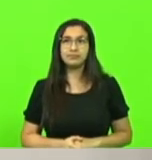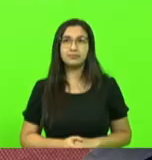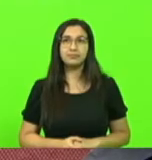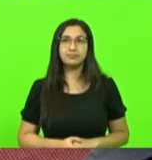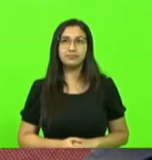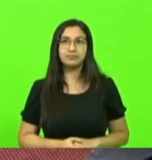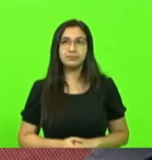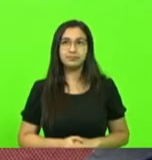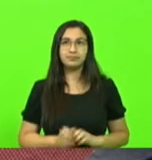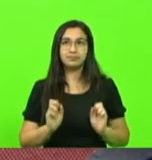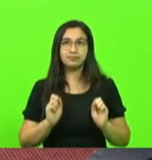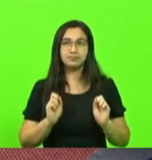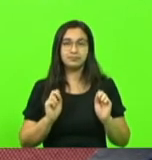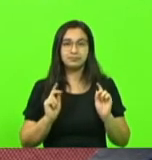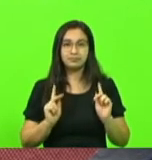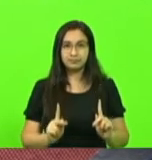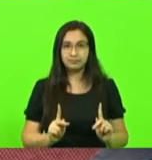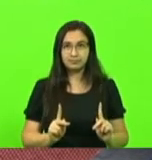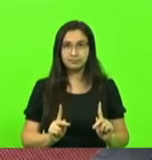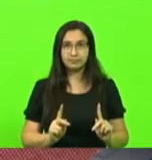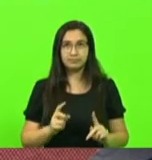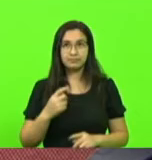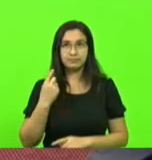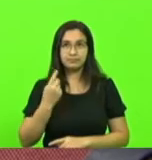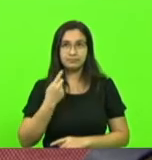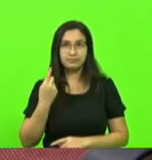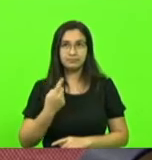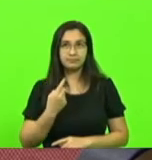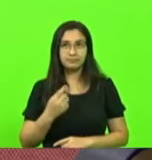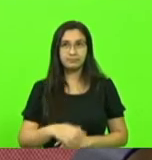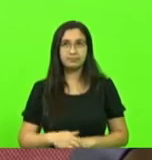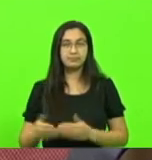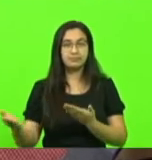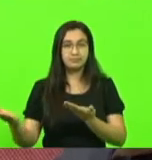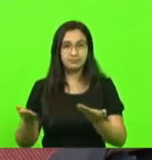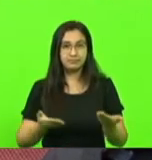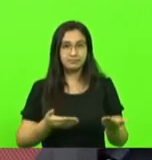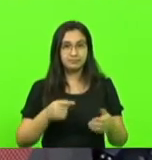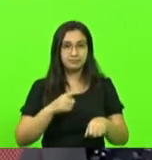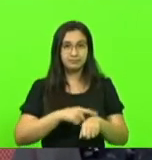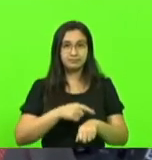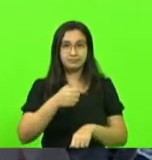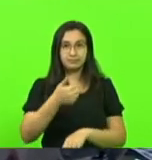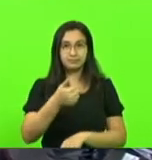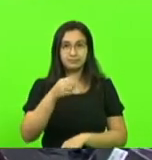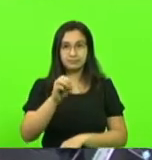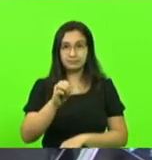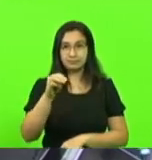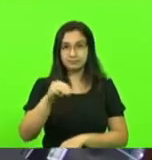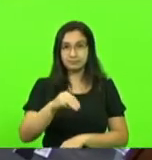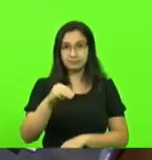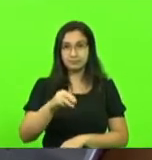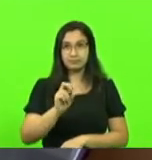Ok, deputado. A excelência terá dez minutos, se não seis minutos.